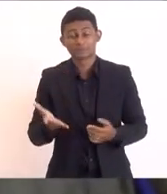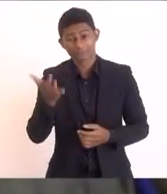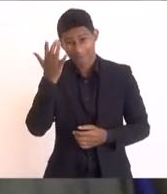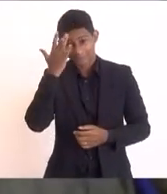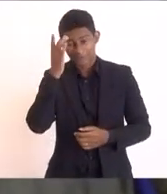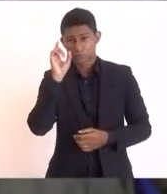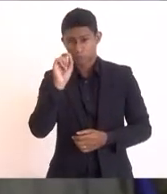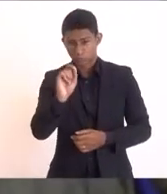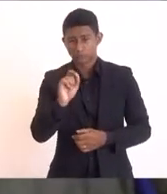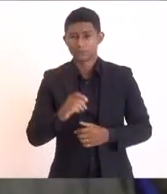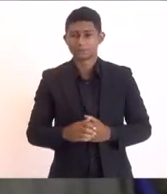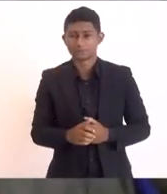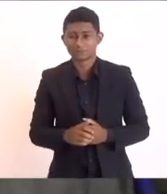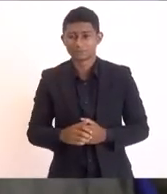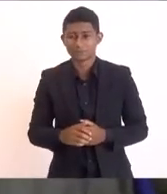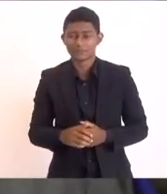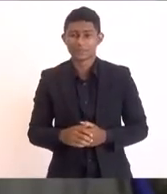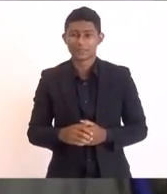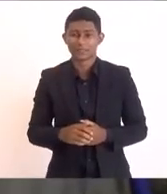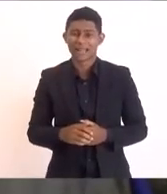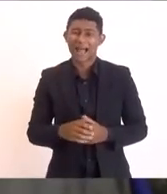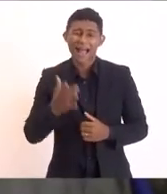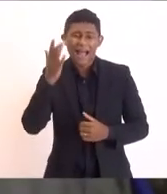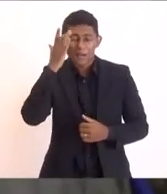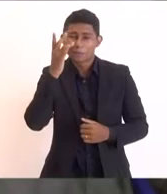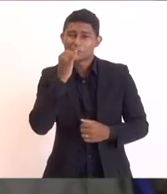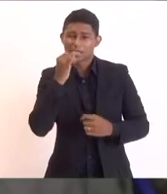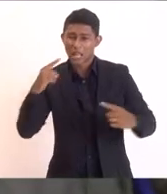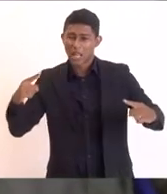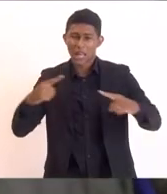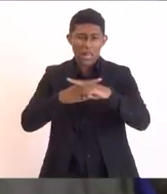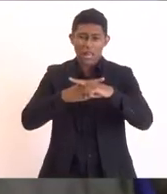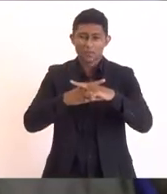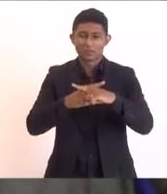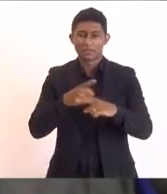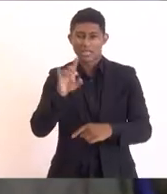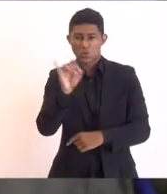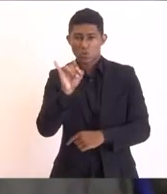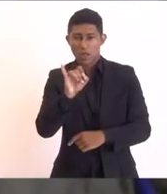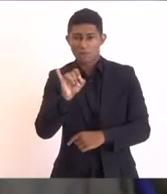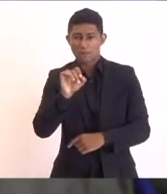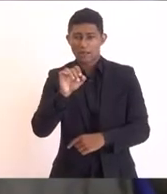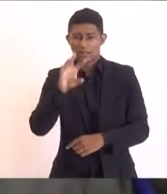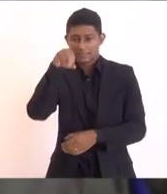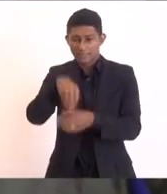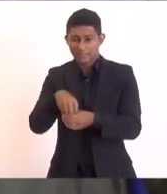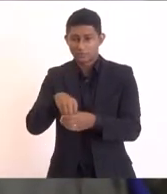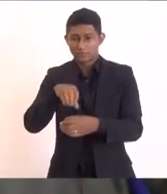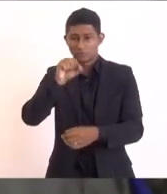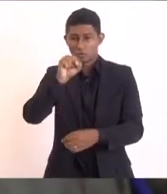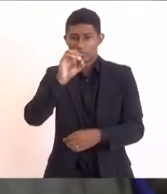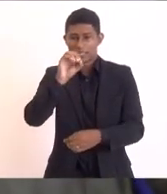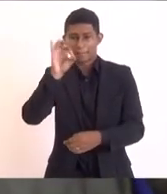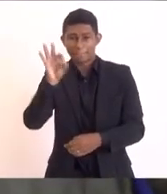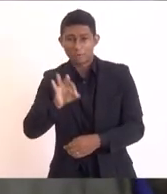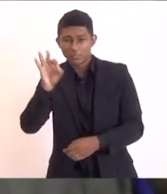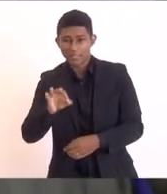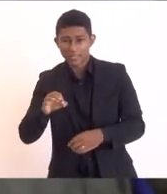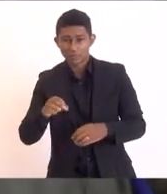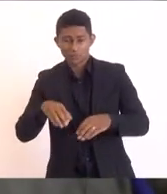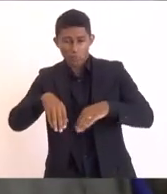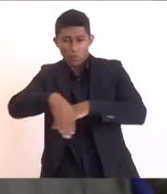prefeito do Antônio que é inconcebível igual a ainda ter 80% das suas ruas sem ser asfaltadas